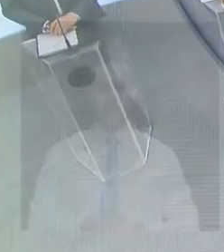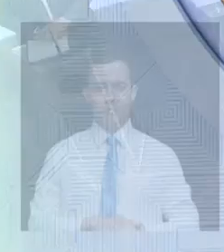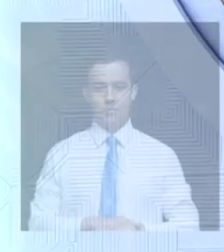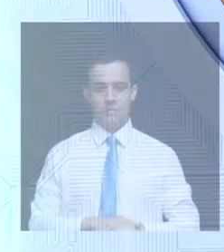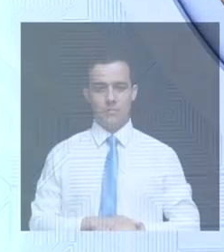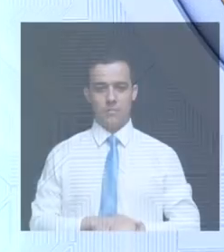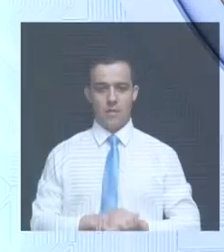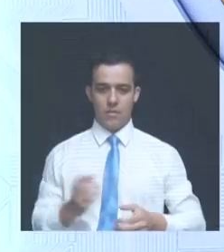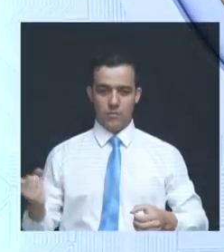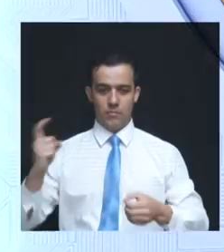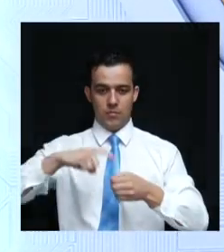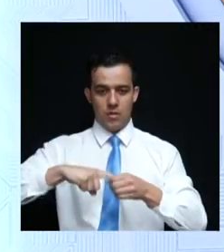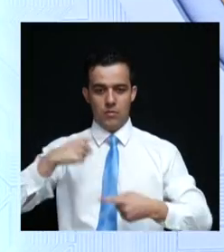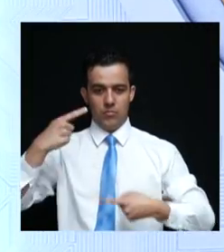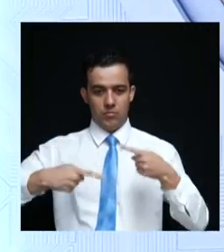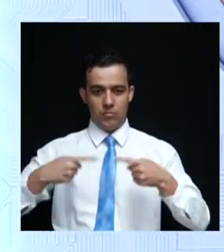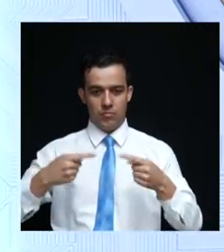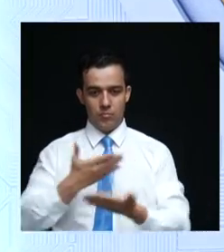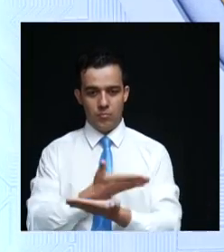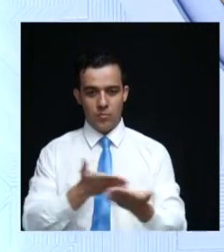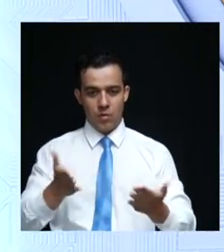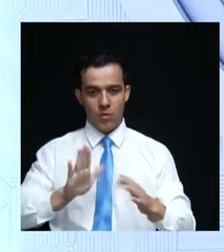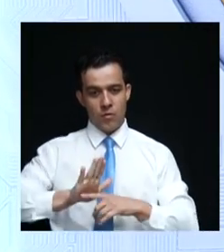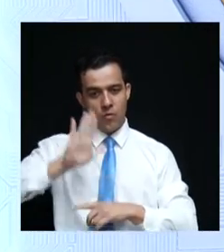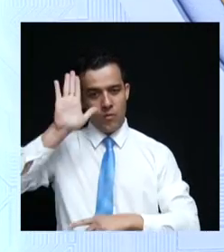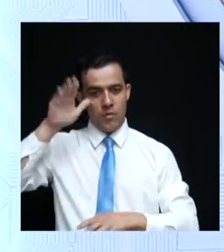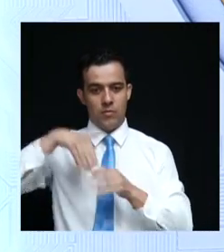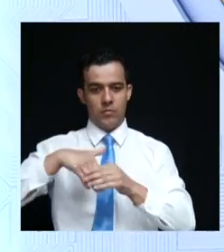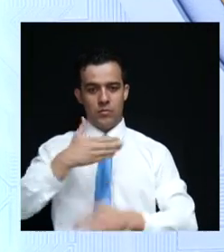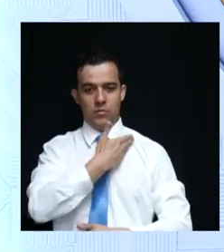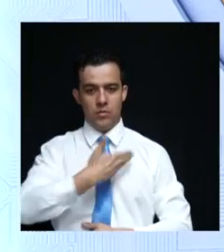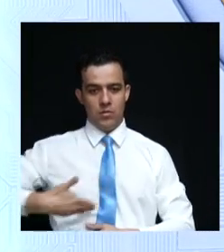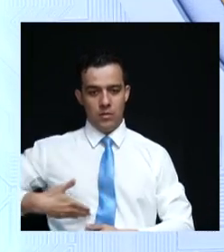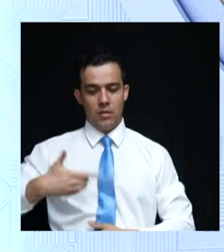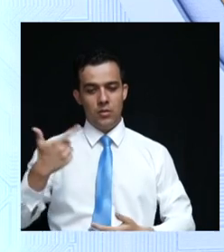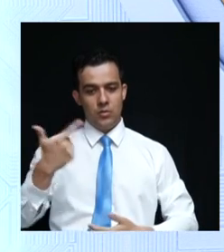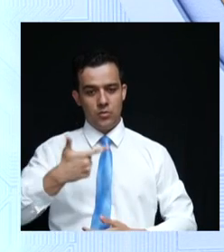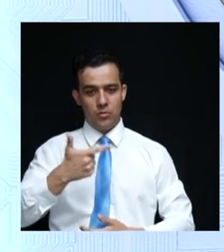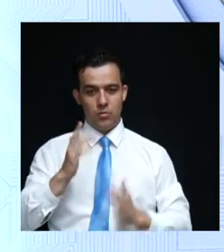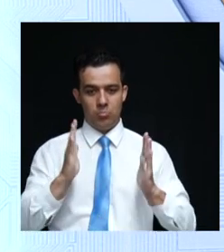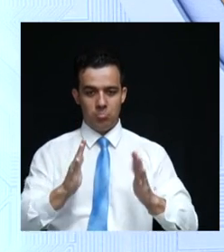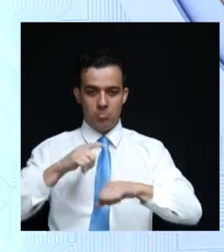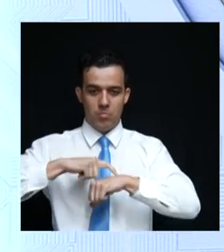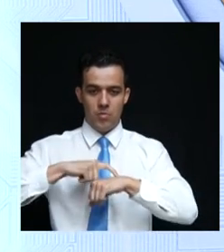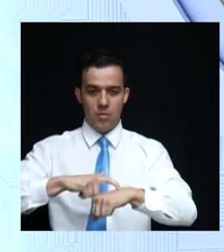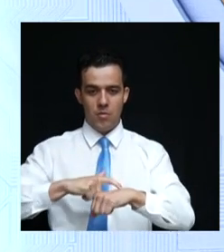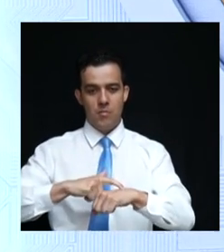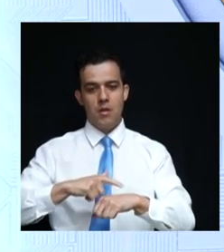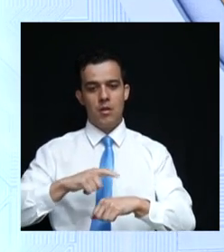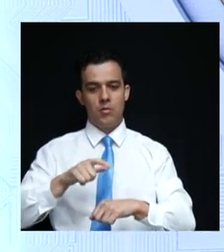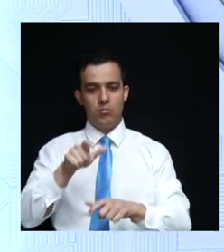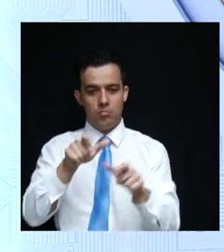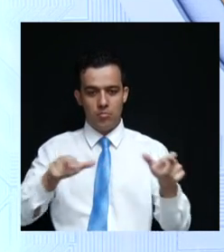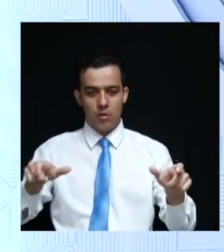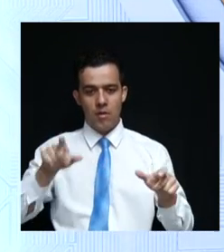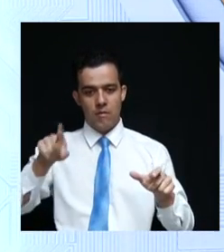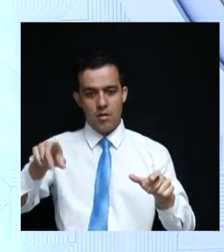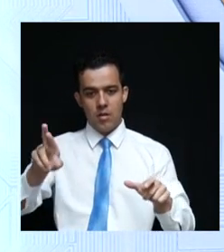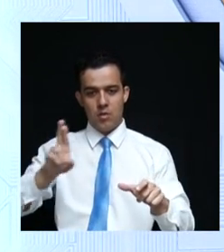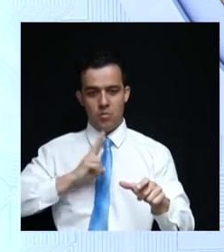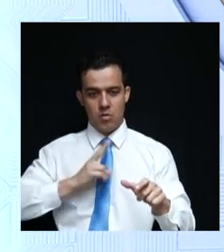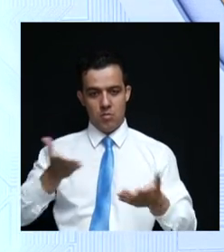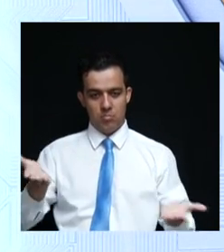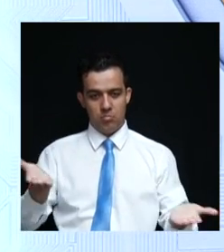Voltamos com o debate entre os candidatos ao governo do Estado. Neste segundo bloco, os candidatos vão responder perguntas minhas, do mediador.